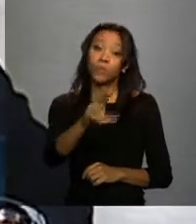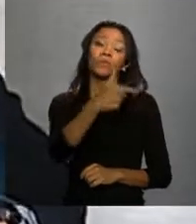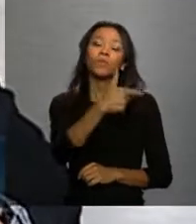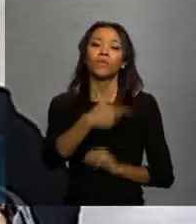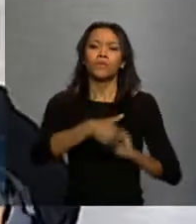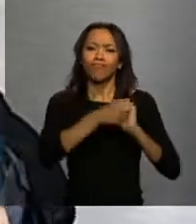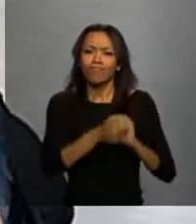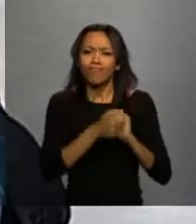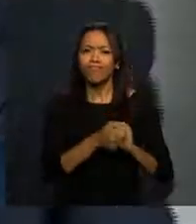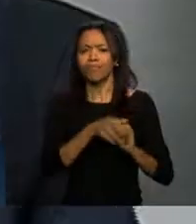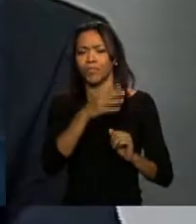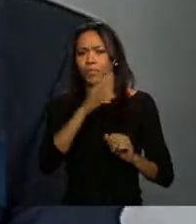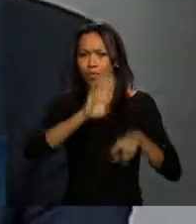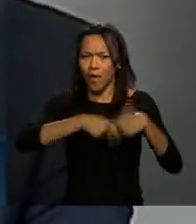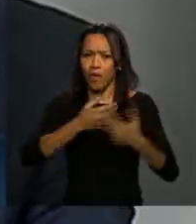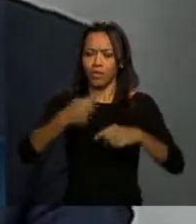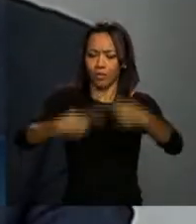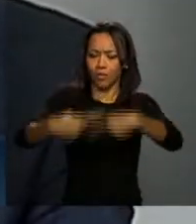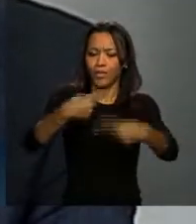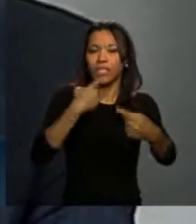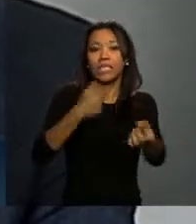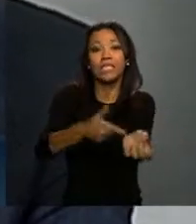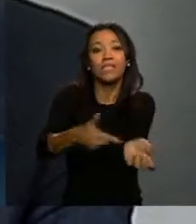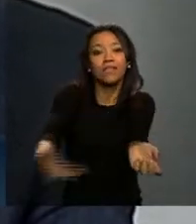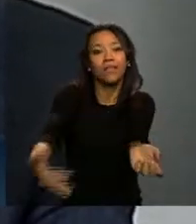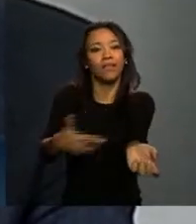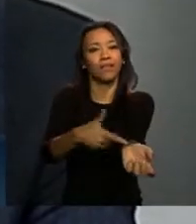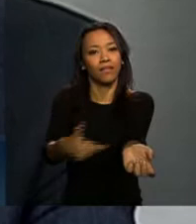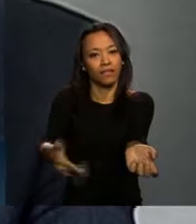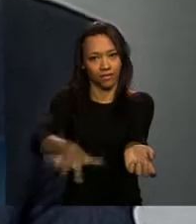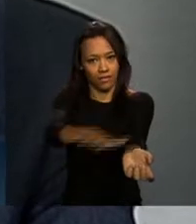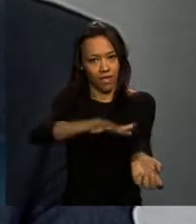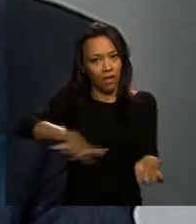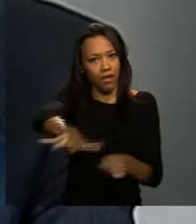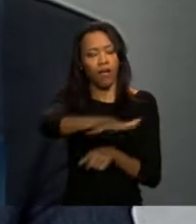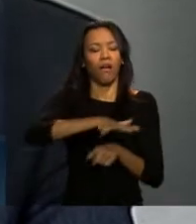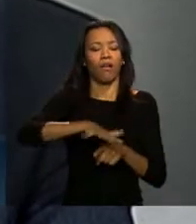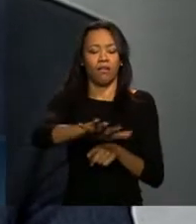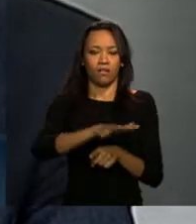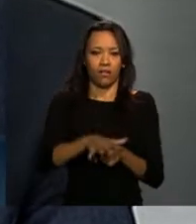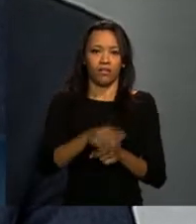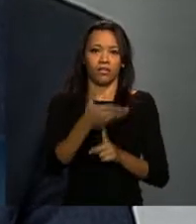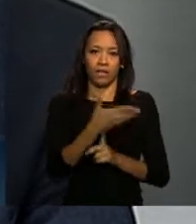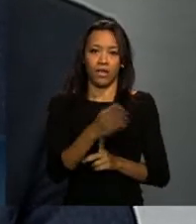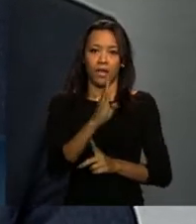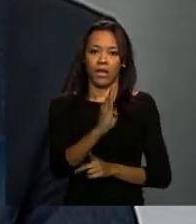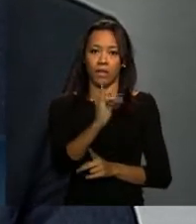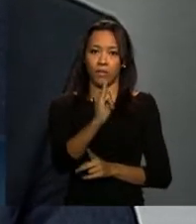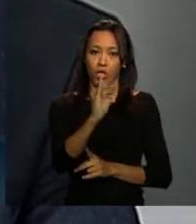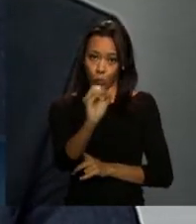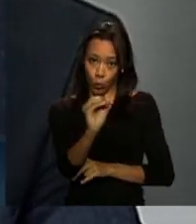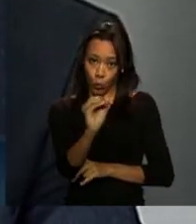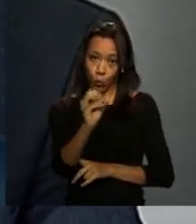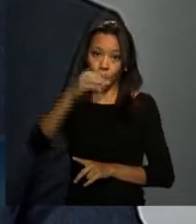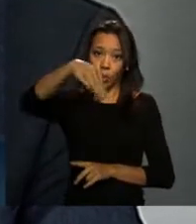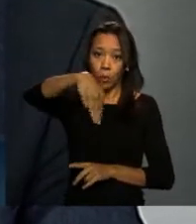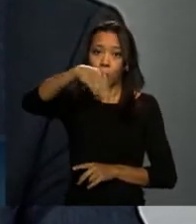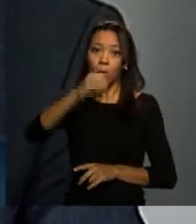política de sangue, mas para diversas outras áreas de atuação em que a Biomanguin é nossa